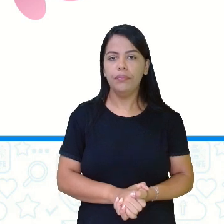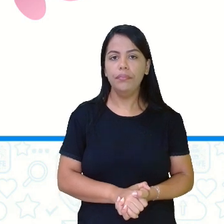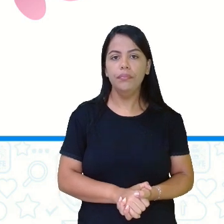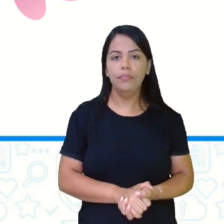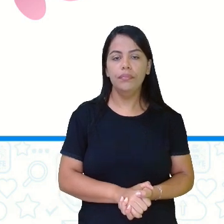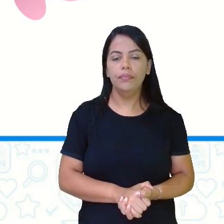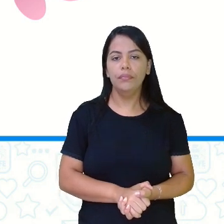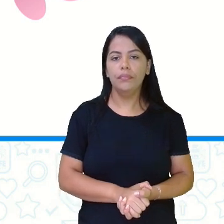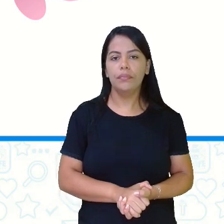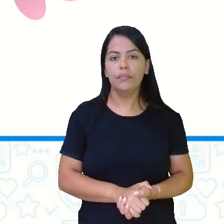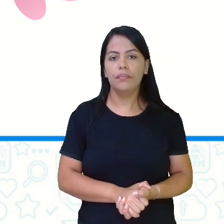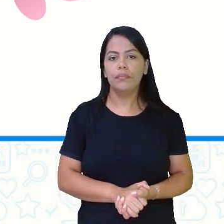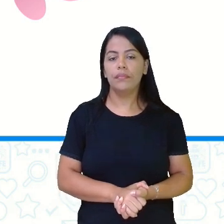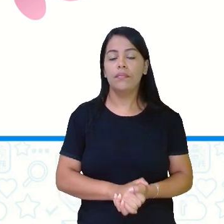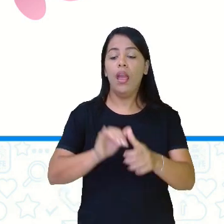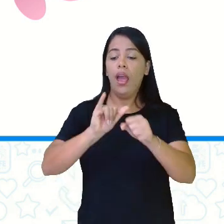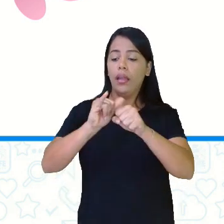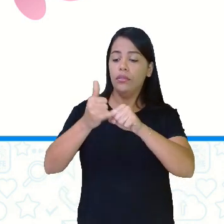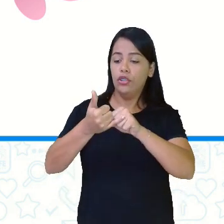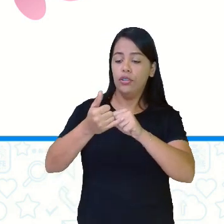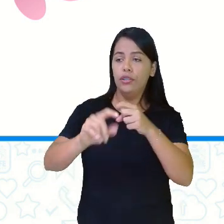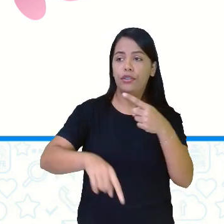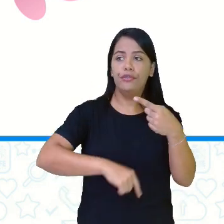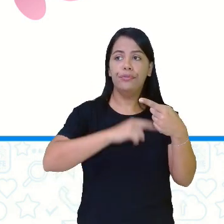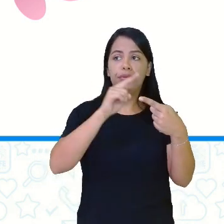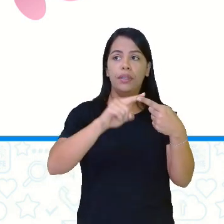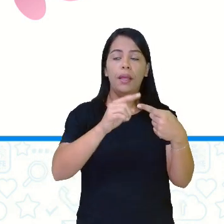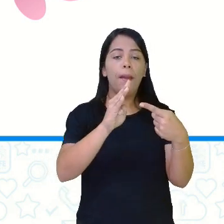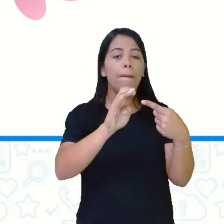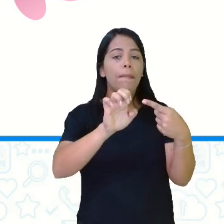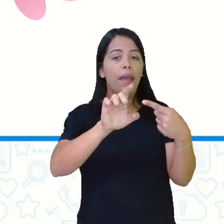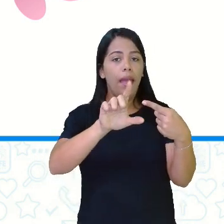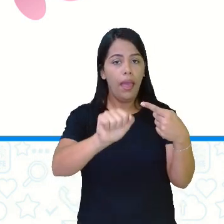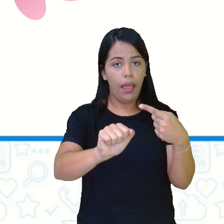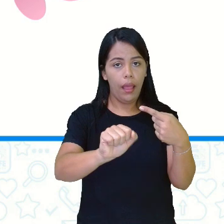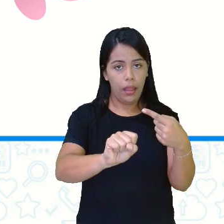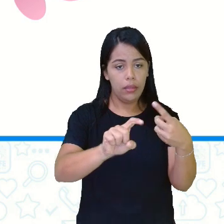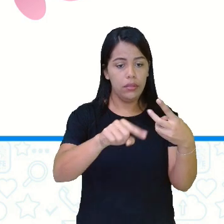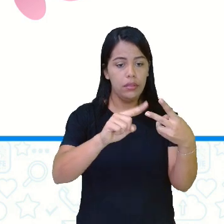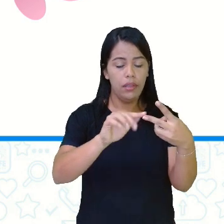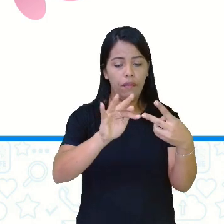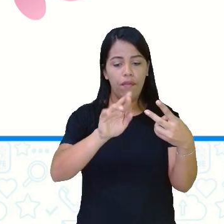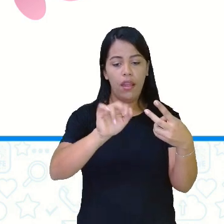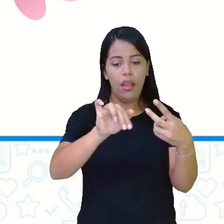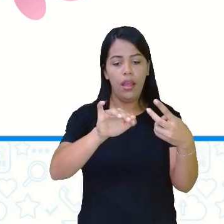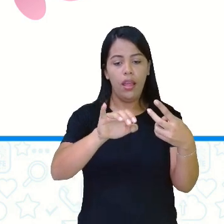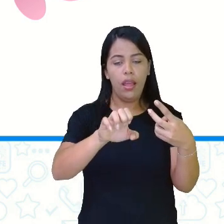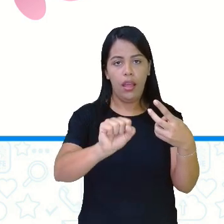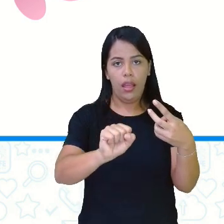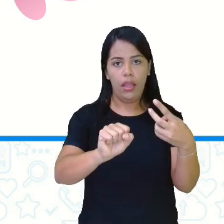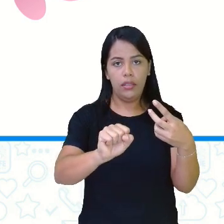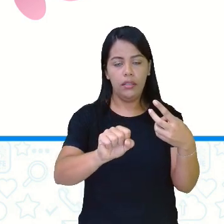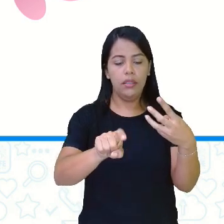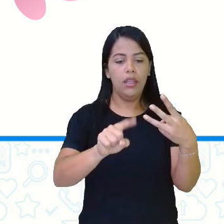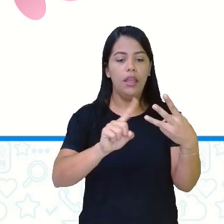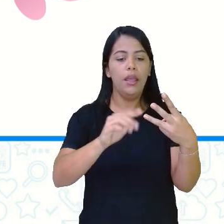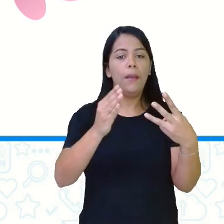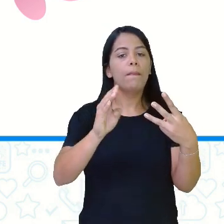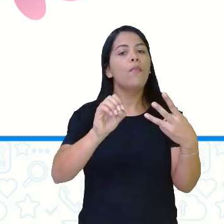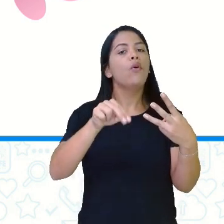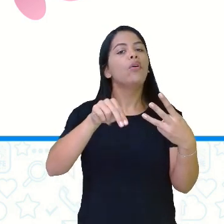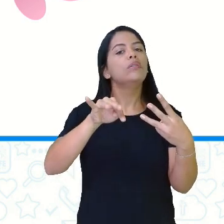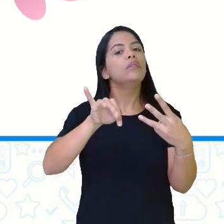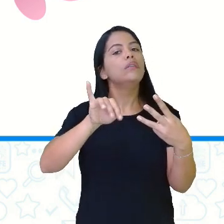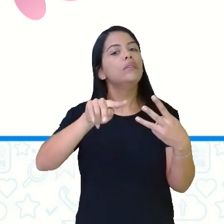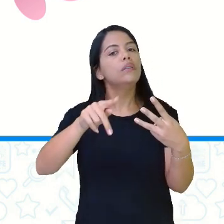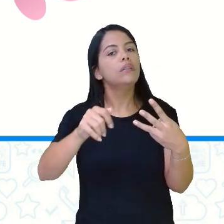Os adjetivos belas, francas e bonitinhas estão no plural e